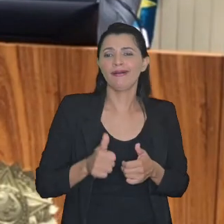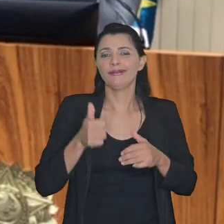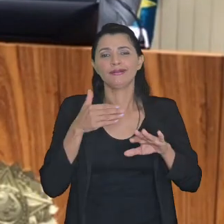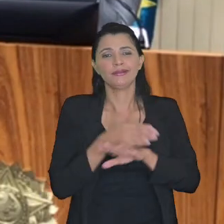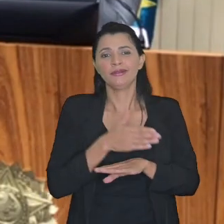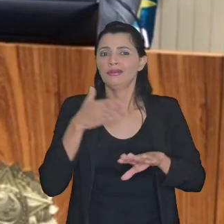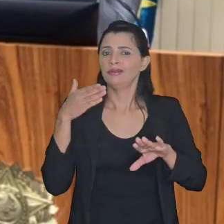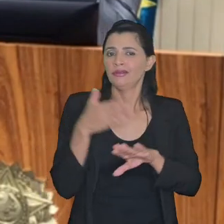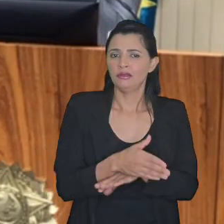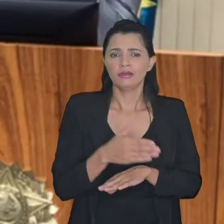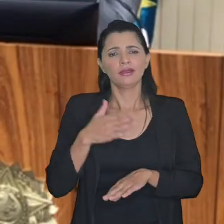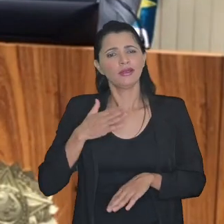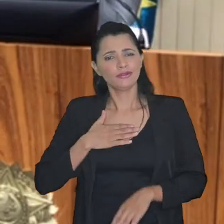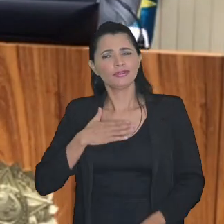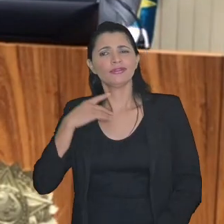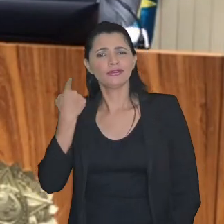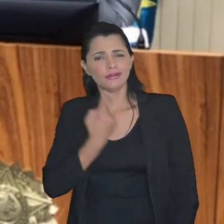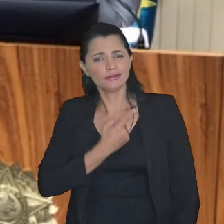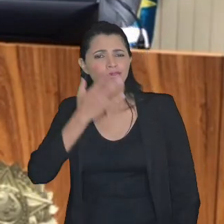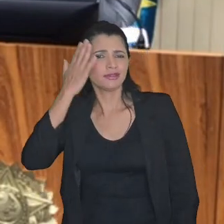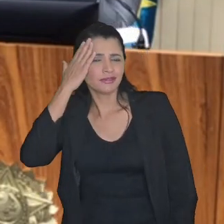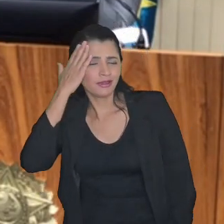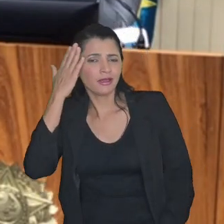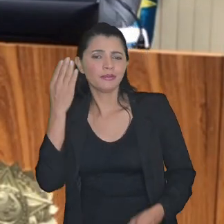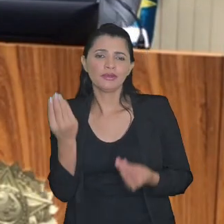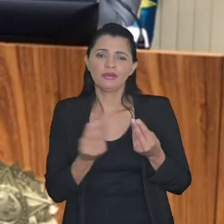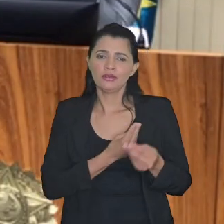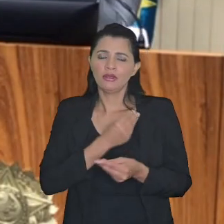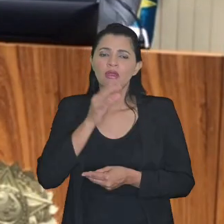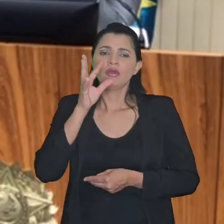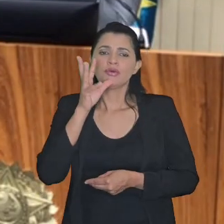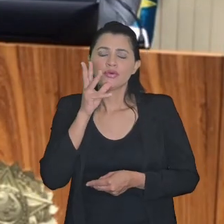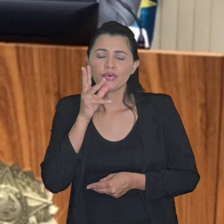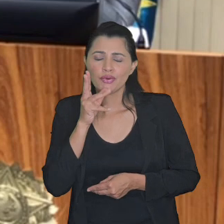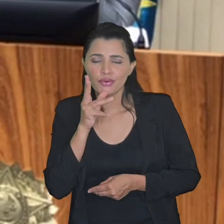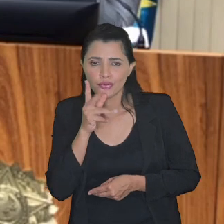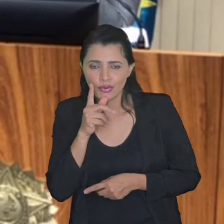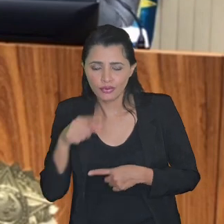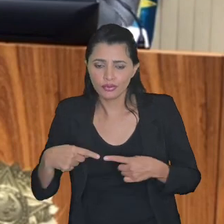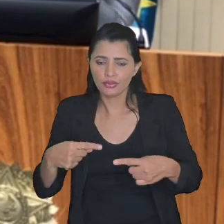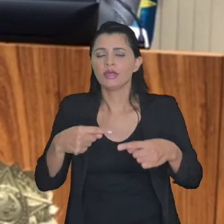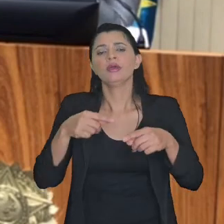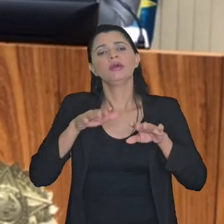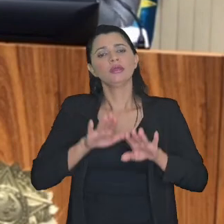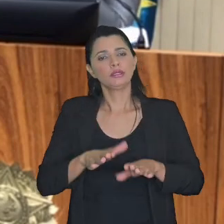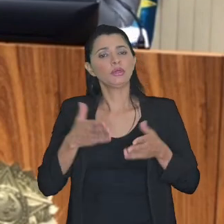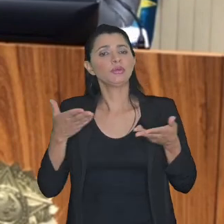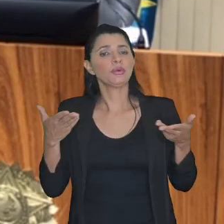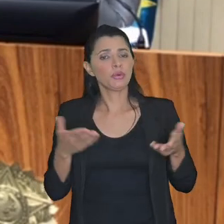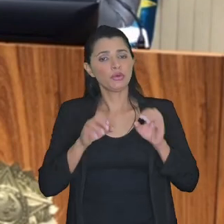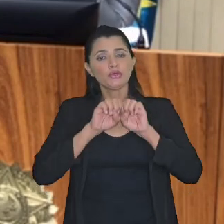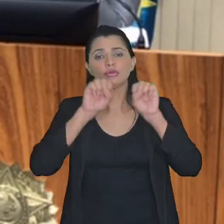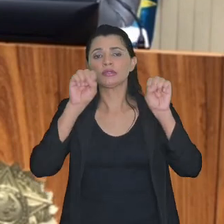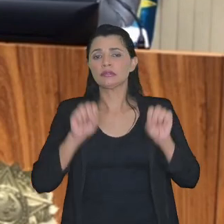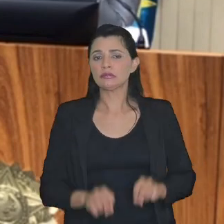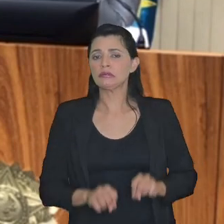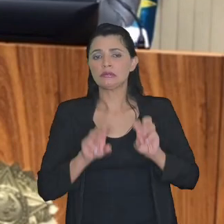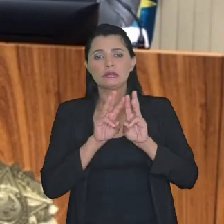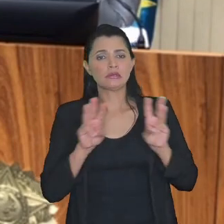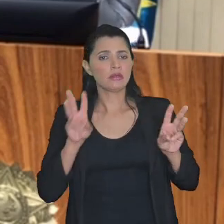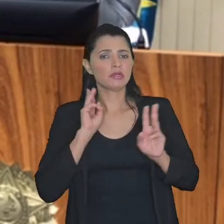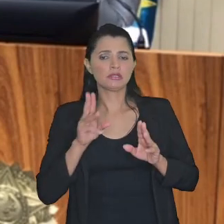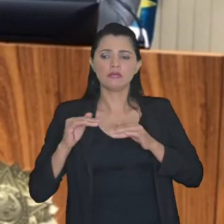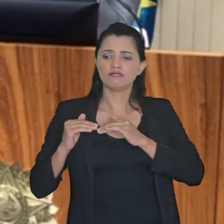manual tudo aquilo que a gente sabe que ao fim e ao cabo torna o procedimento moroso né então hoje os sistemas estão sendo